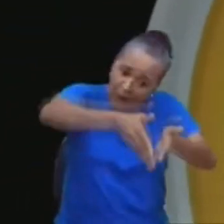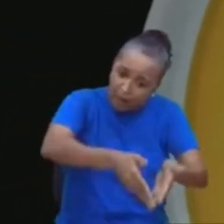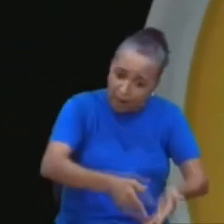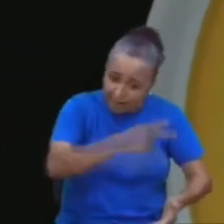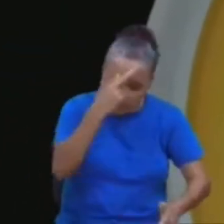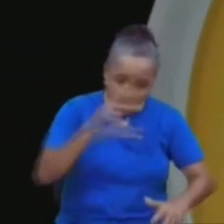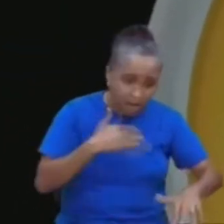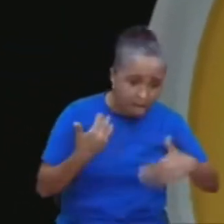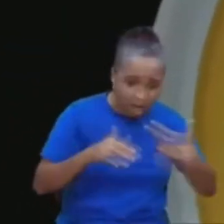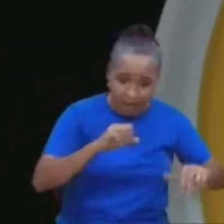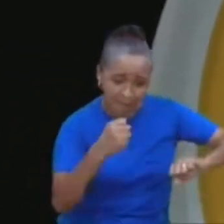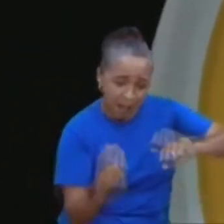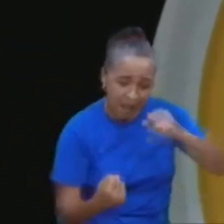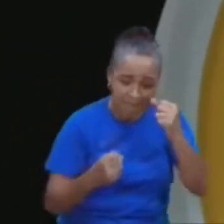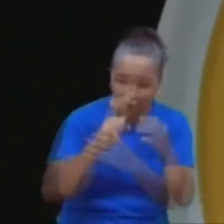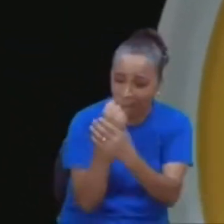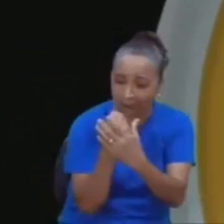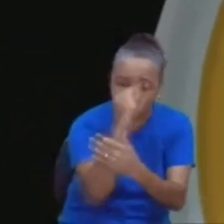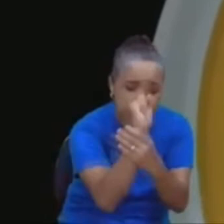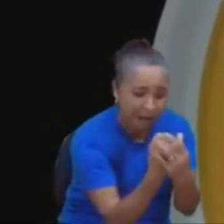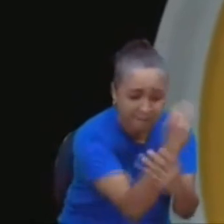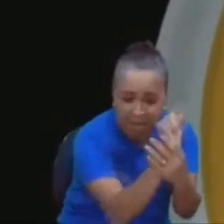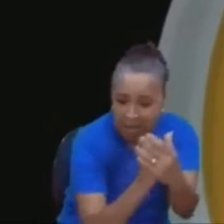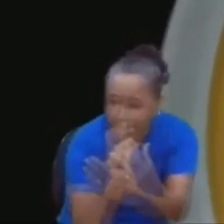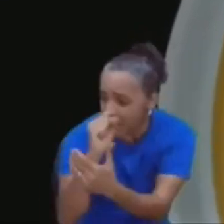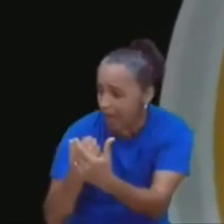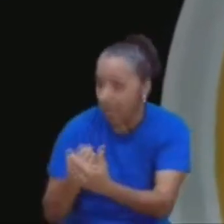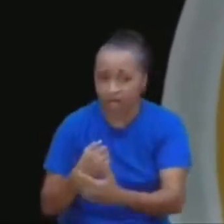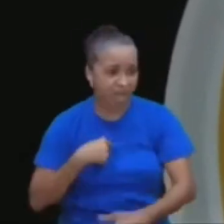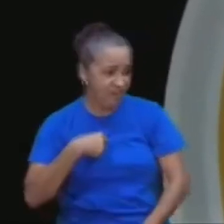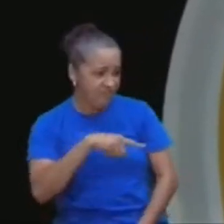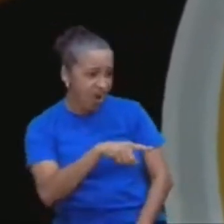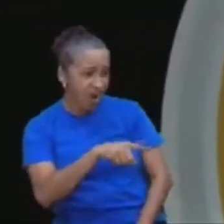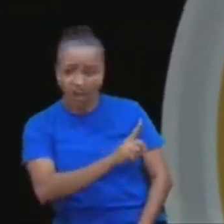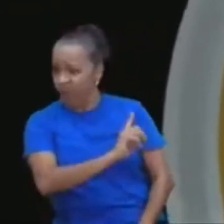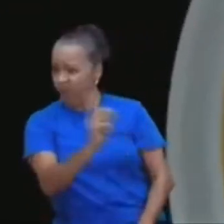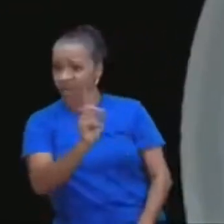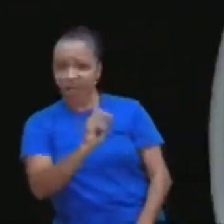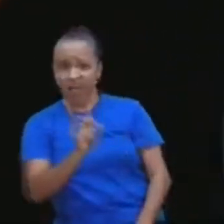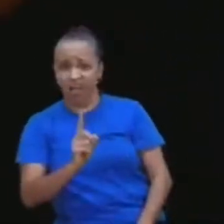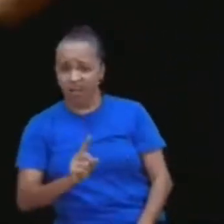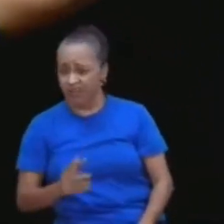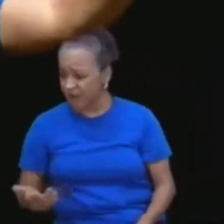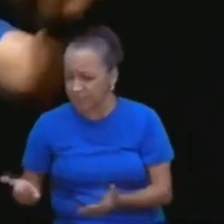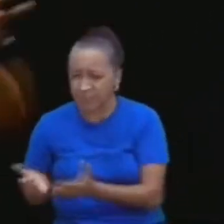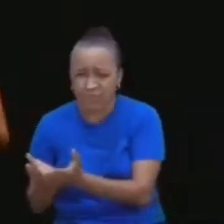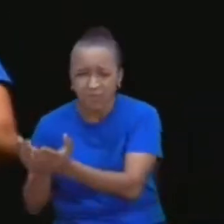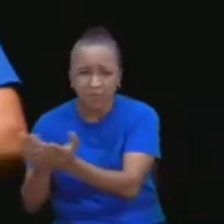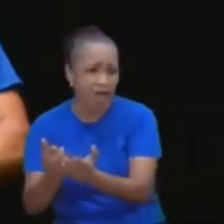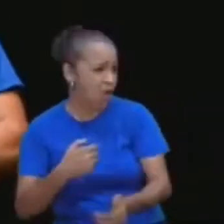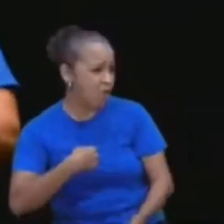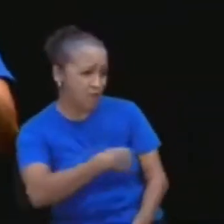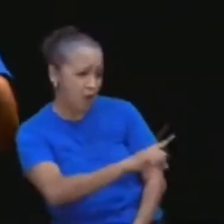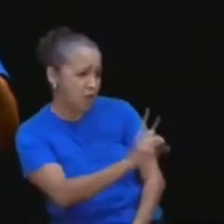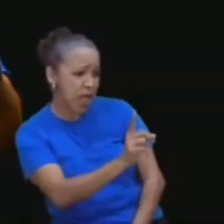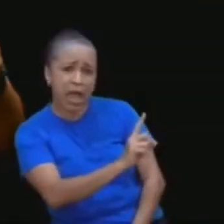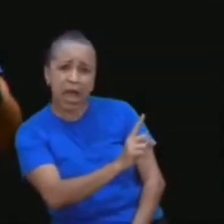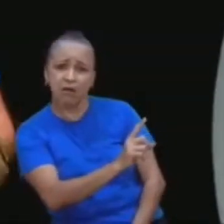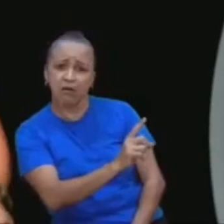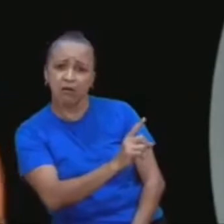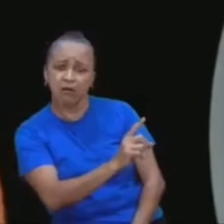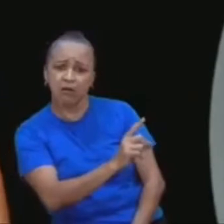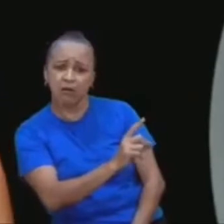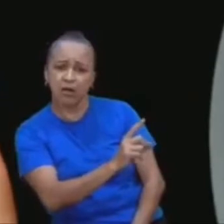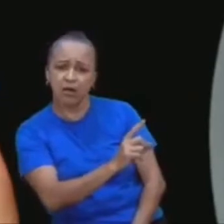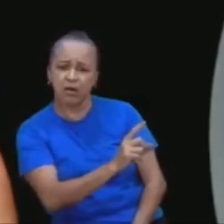nesse perigo todo, eu não vou não, e de toda aquela festa, seis pessoas apenas